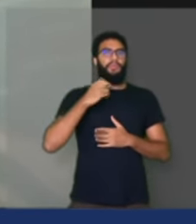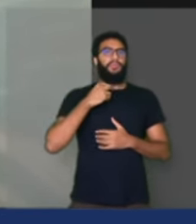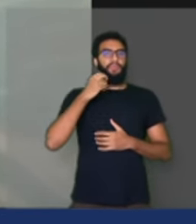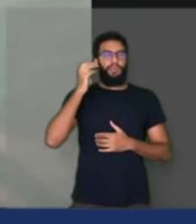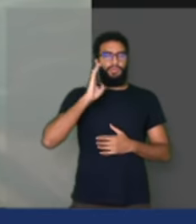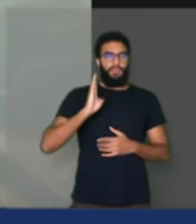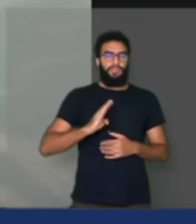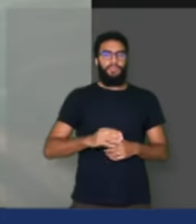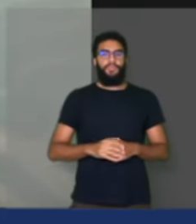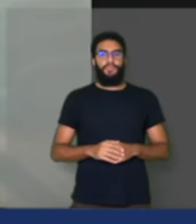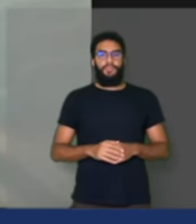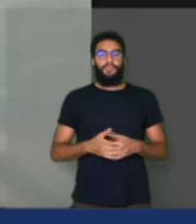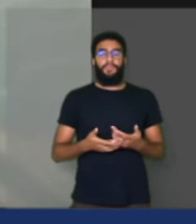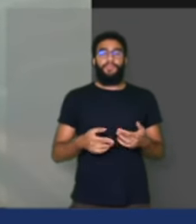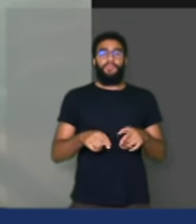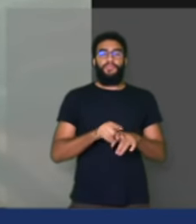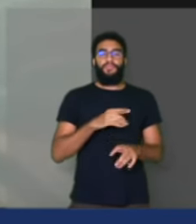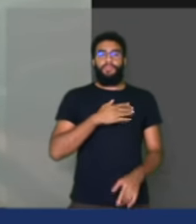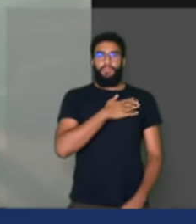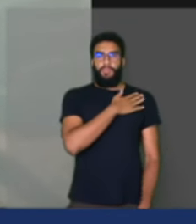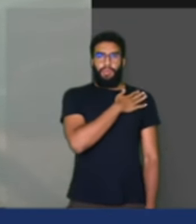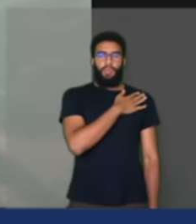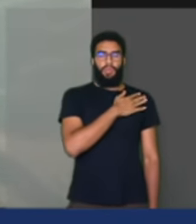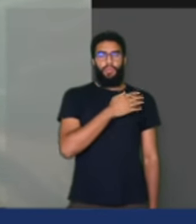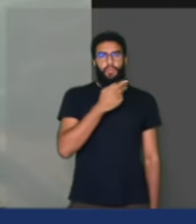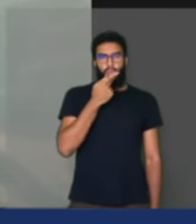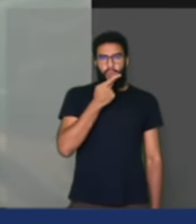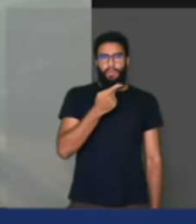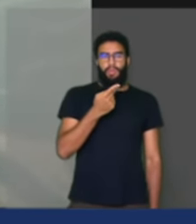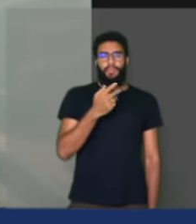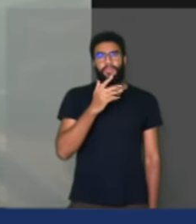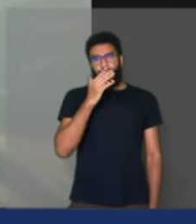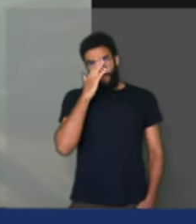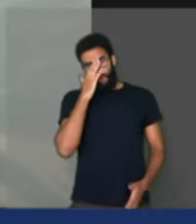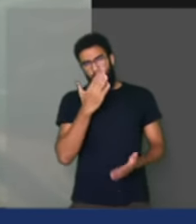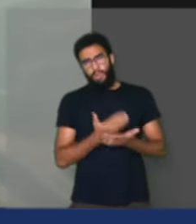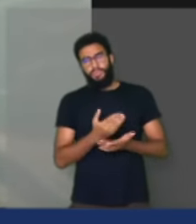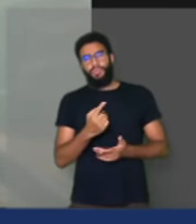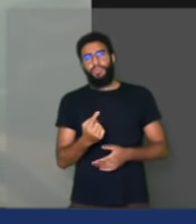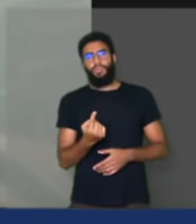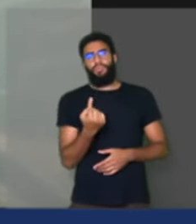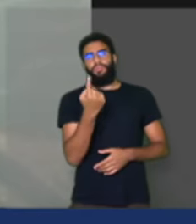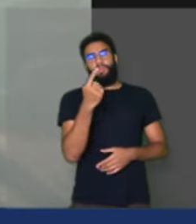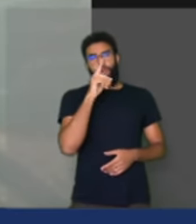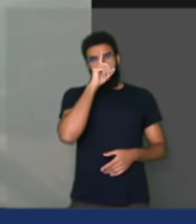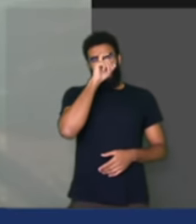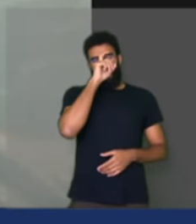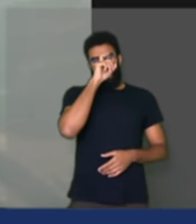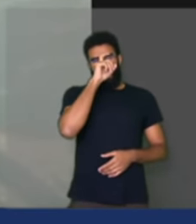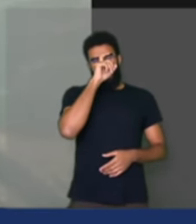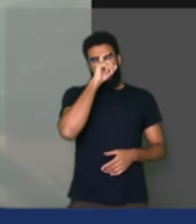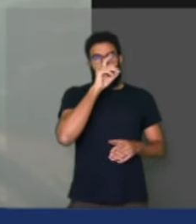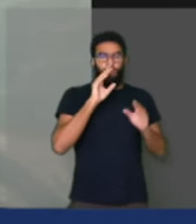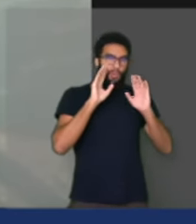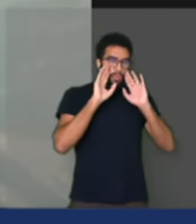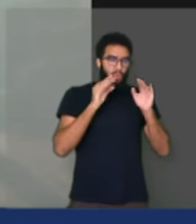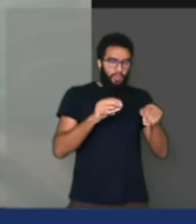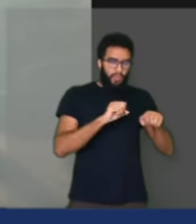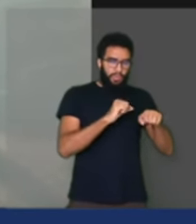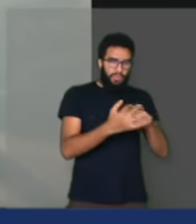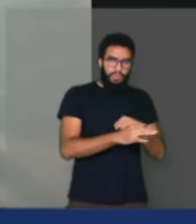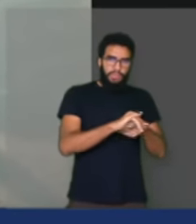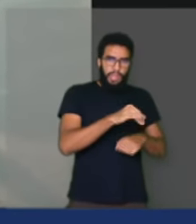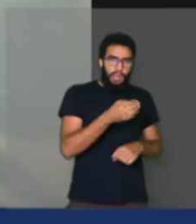deputado Coronel Tadeu também falaram, é, talvez o único hospital de campanha que tenha sido, é, realmente bem aproveitado, bem